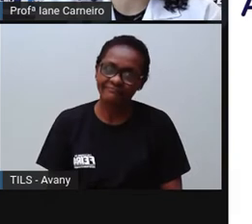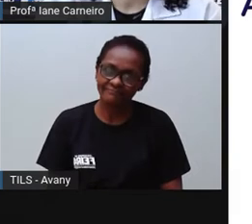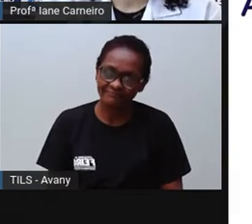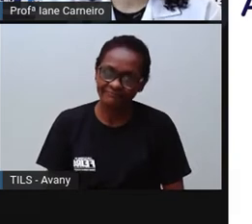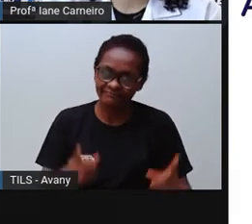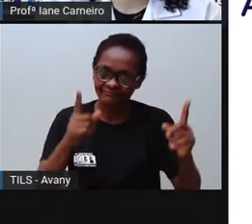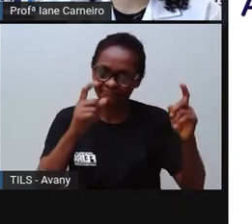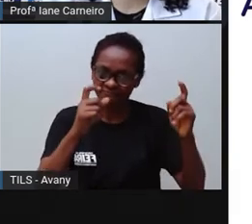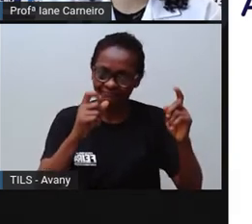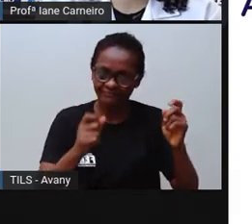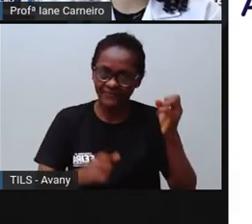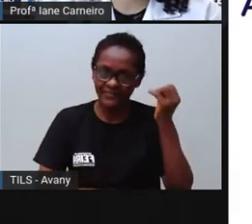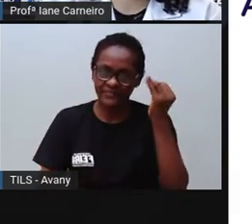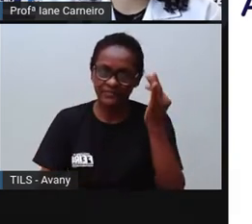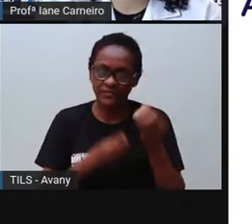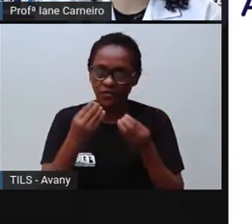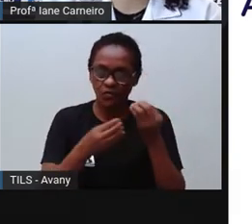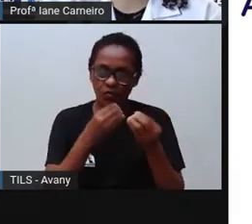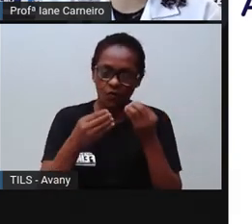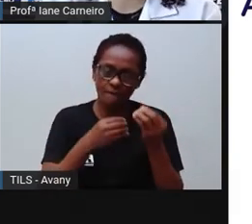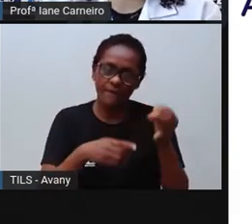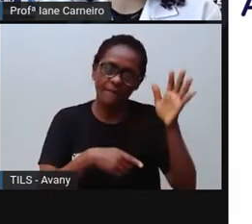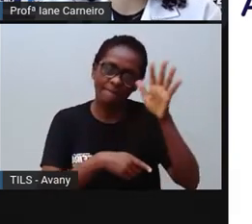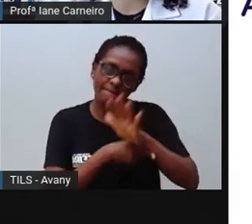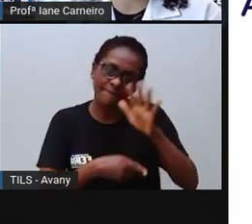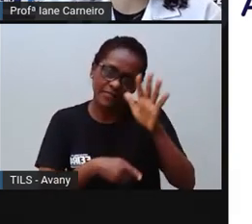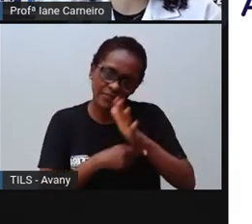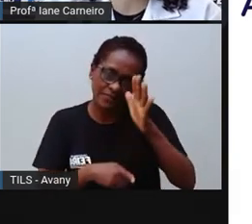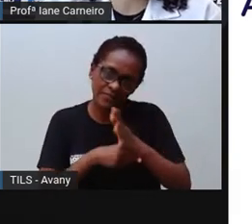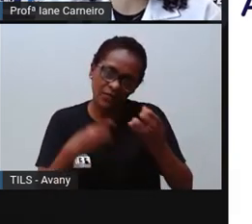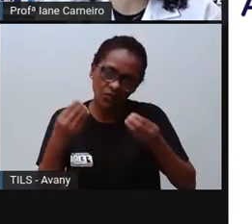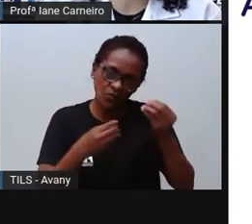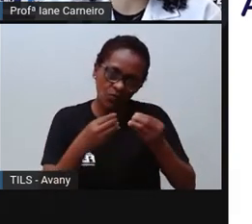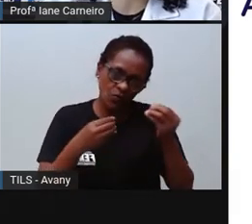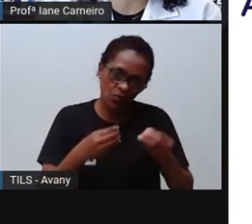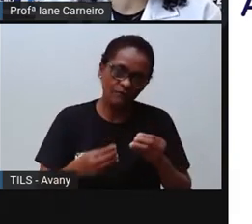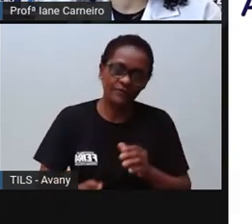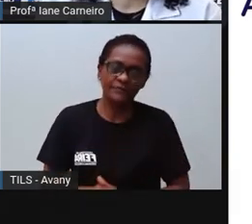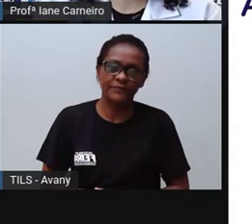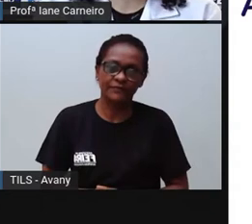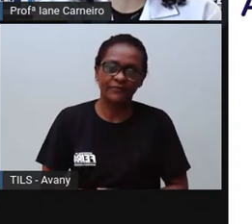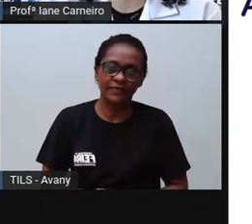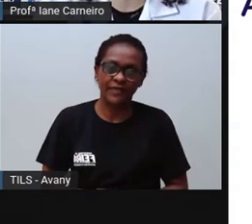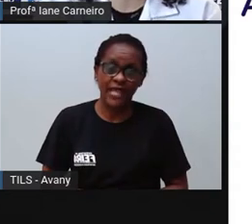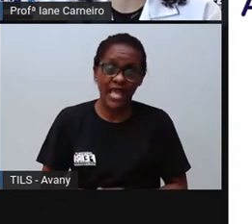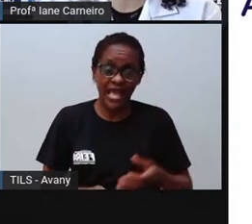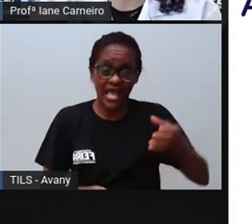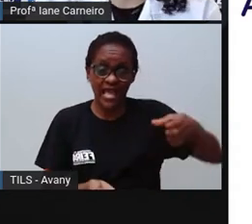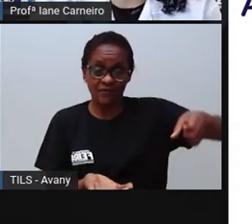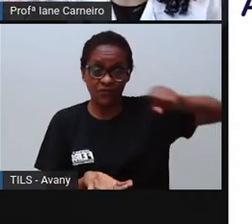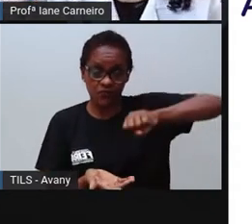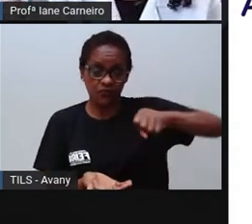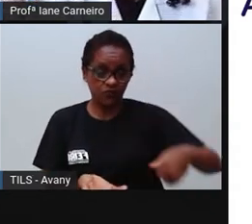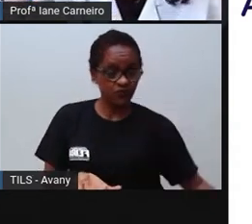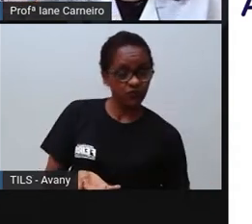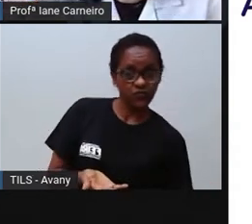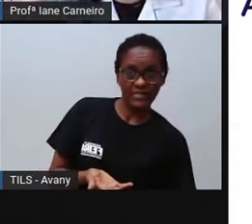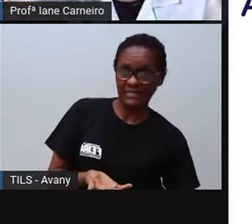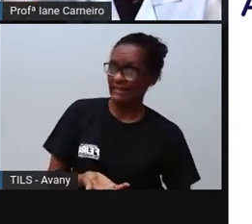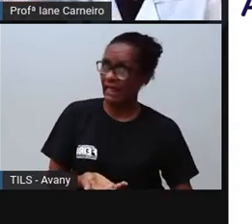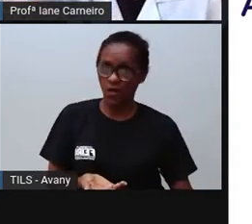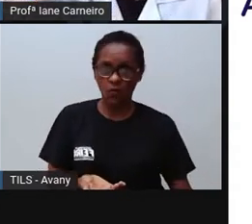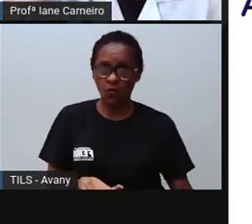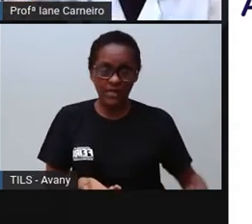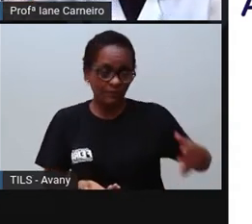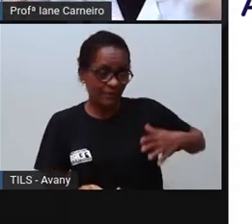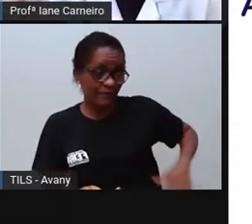vocês que os produtos químicos, né, de limpeza, eles não podem ficar aqui no baixo, porque tem criança, né, vocês não, vocês já estão primeiro